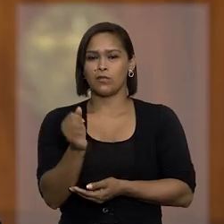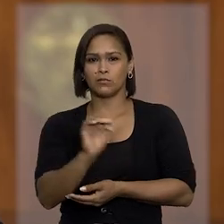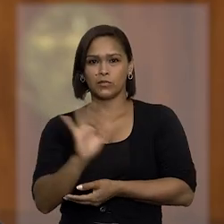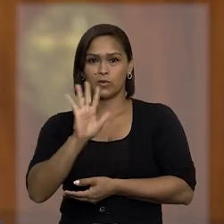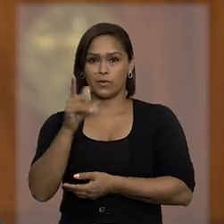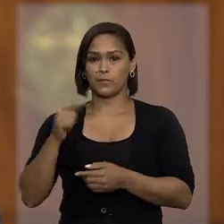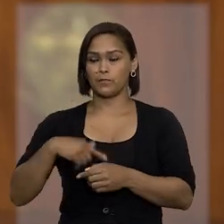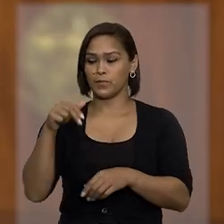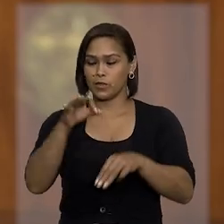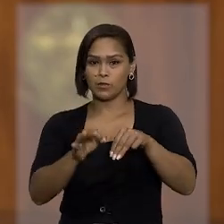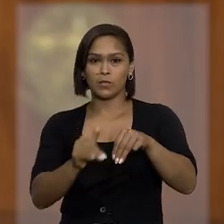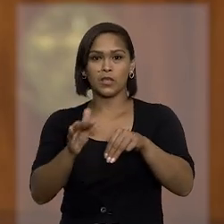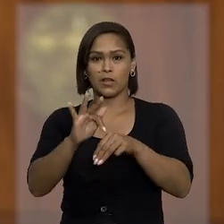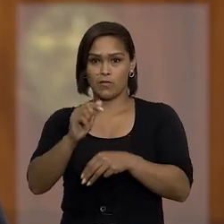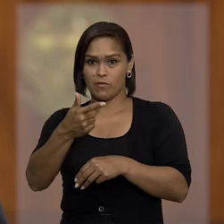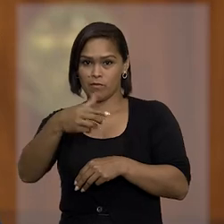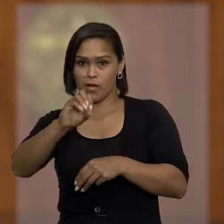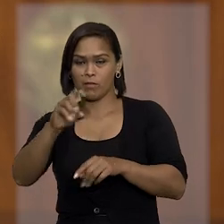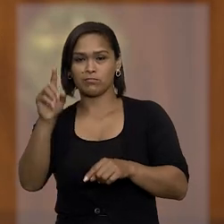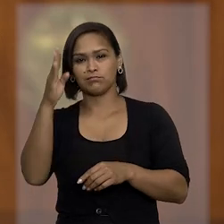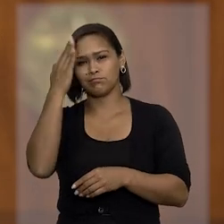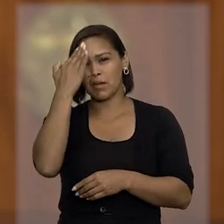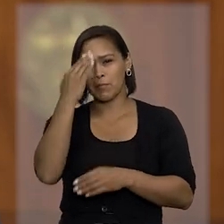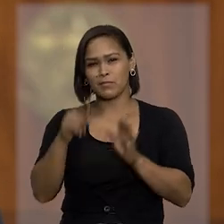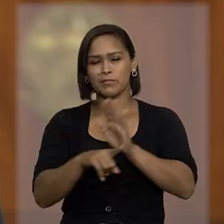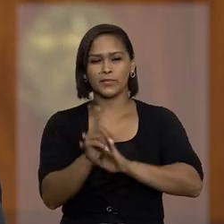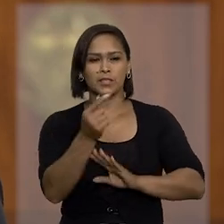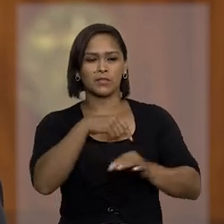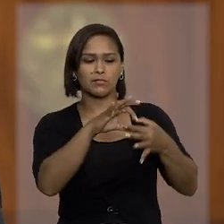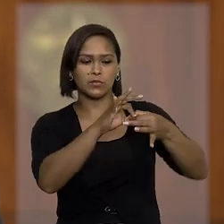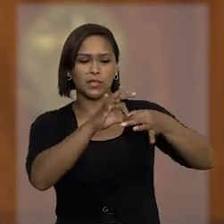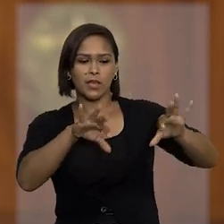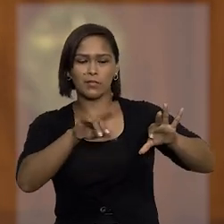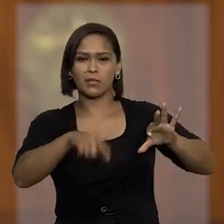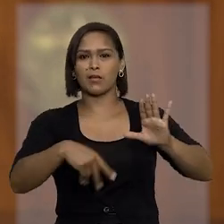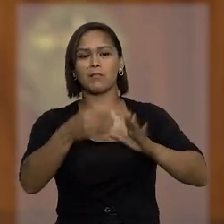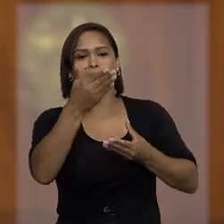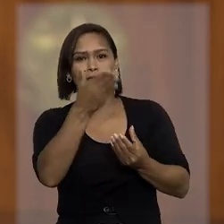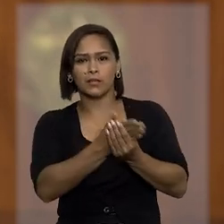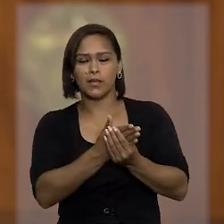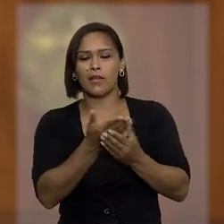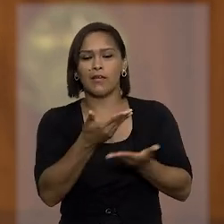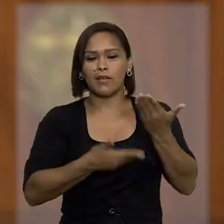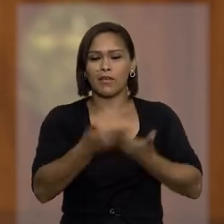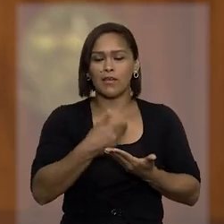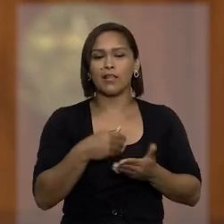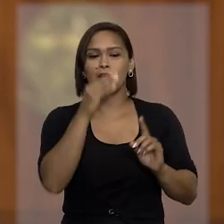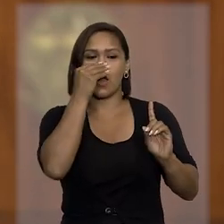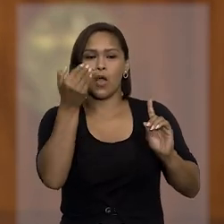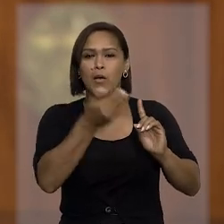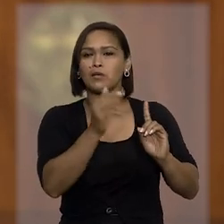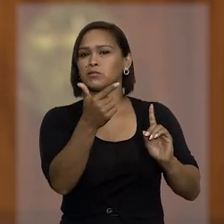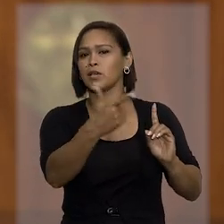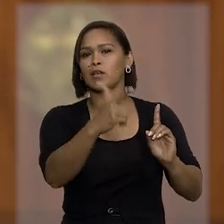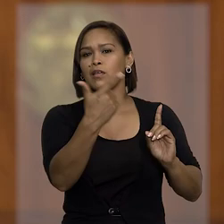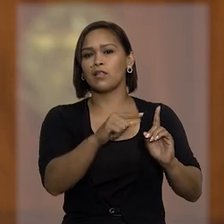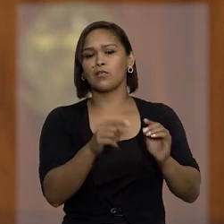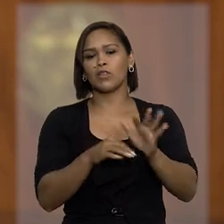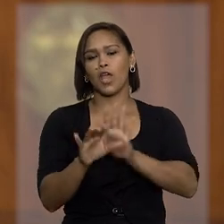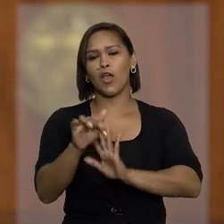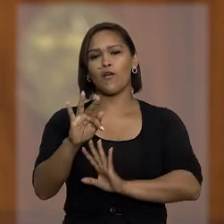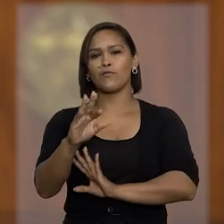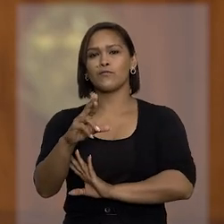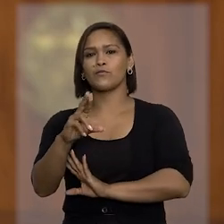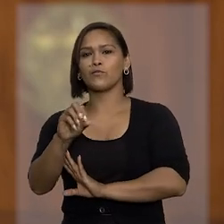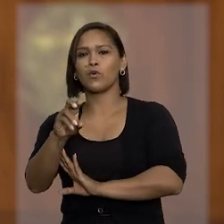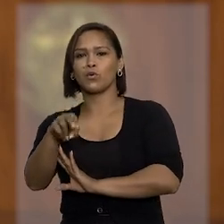O ministro Francisco Falcão também entendeu não ser o caso de desmembramento do processo em relação aos réus que não têm prerrogativa de foro.